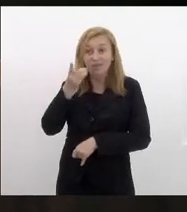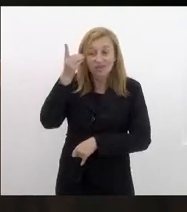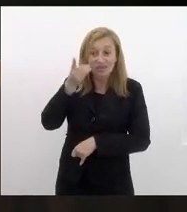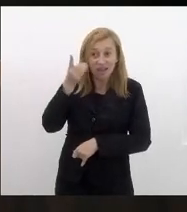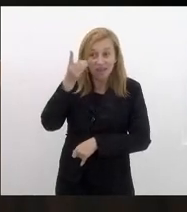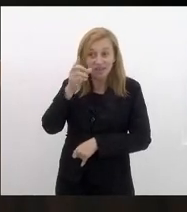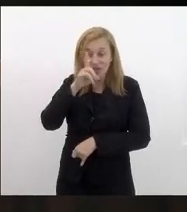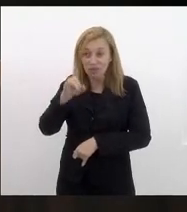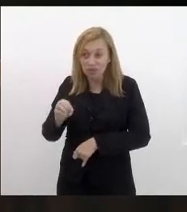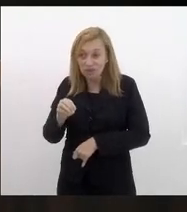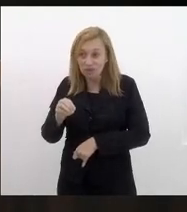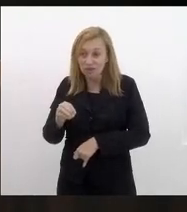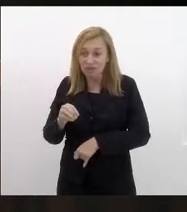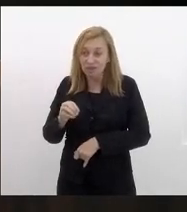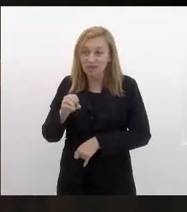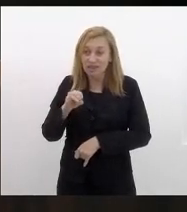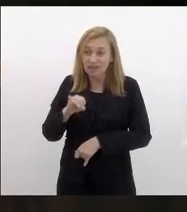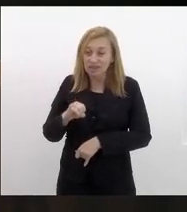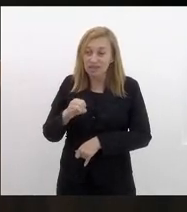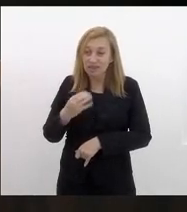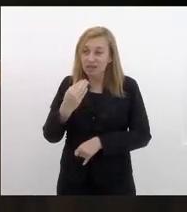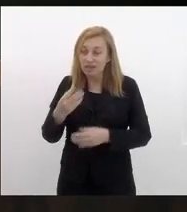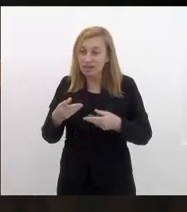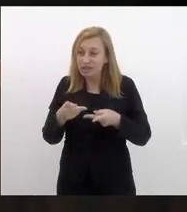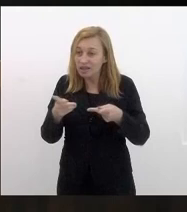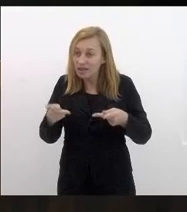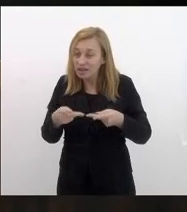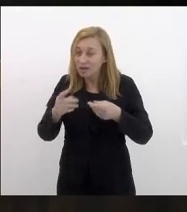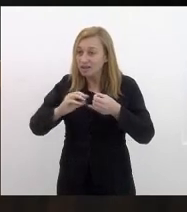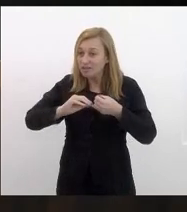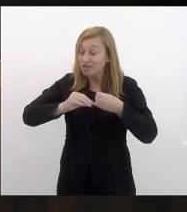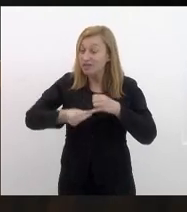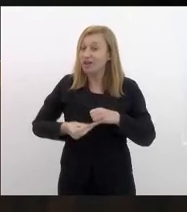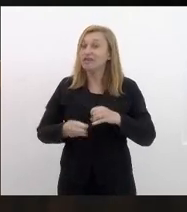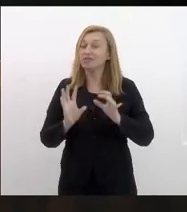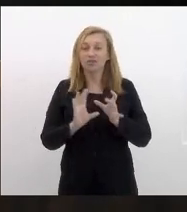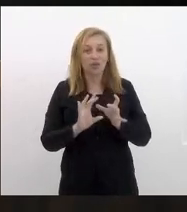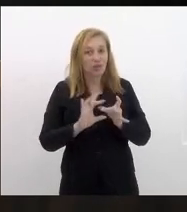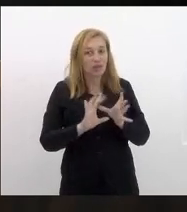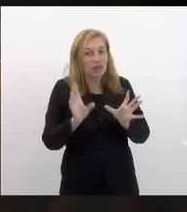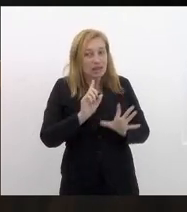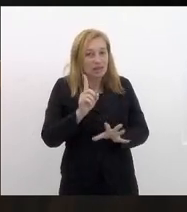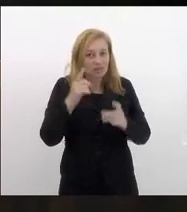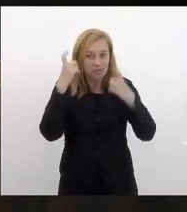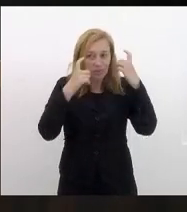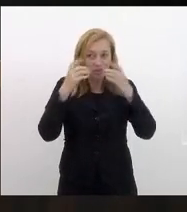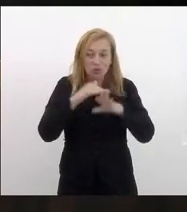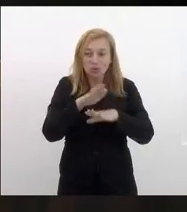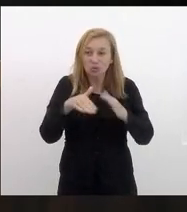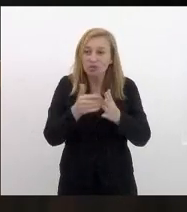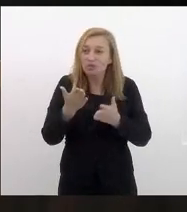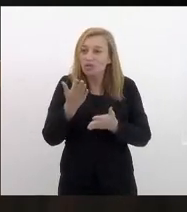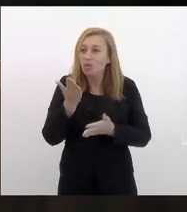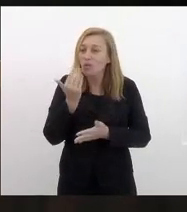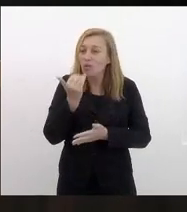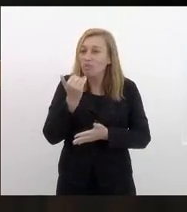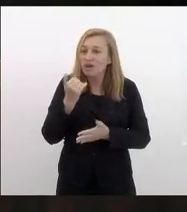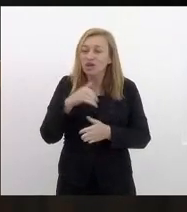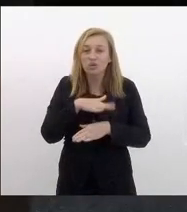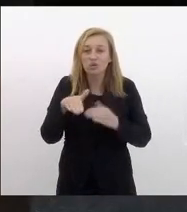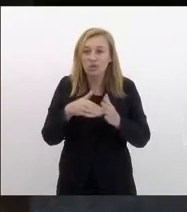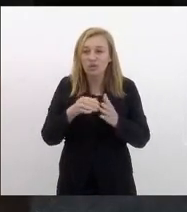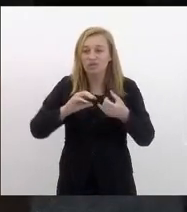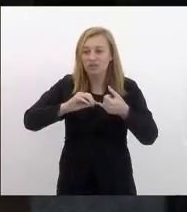se estridir a feijoada você nem só pode ficar despreocupado porque todos só irão degustar a feijoada da Bet